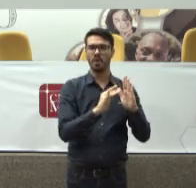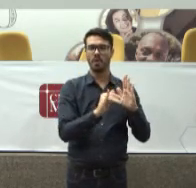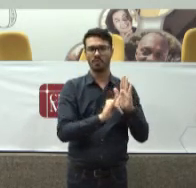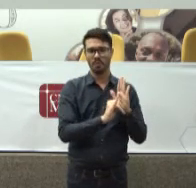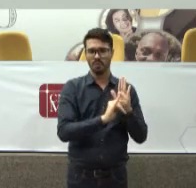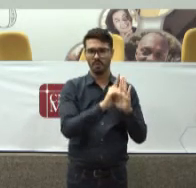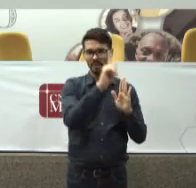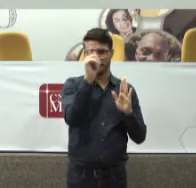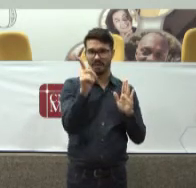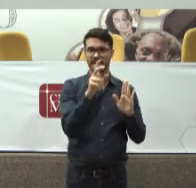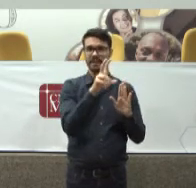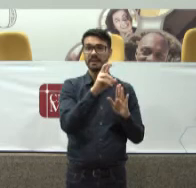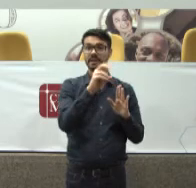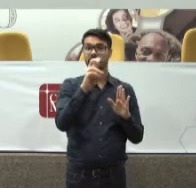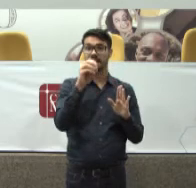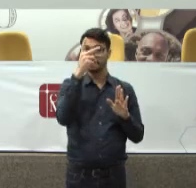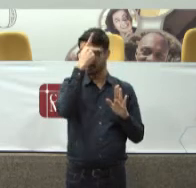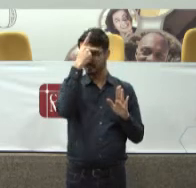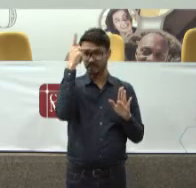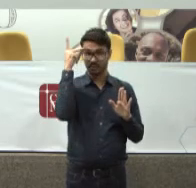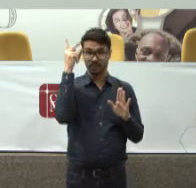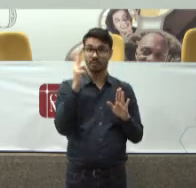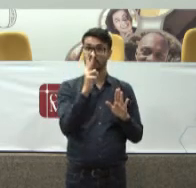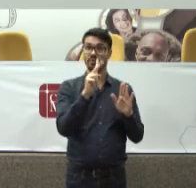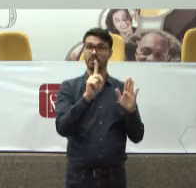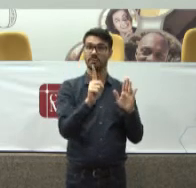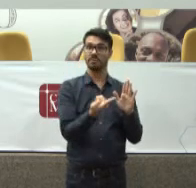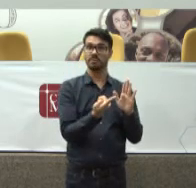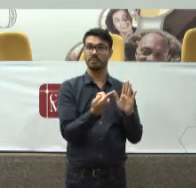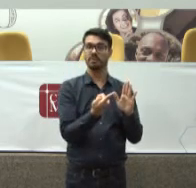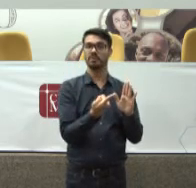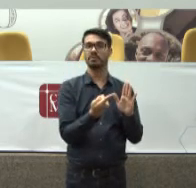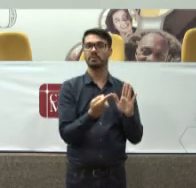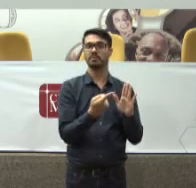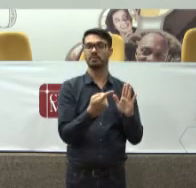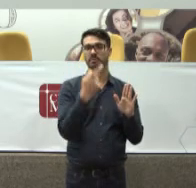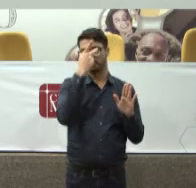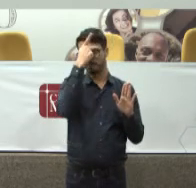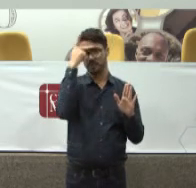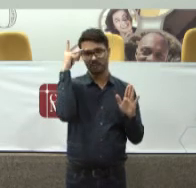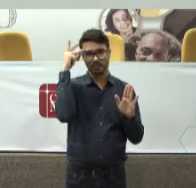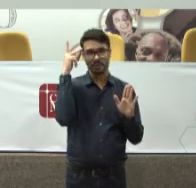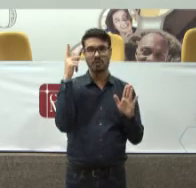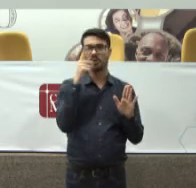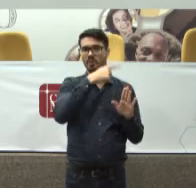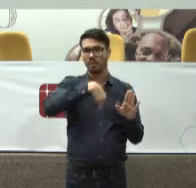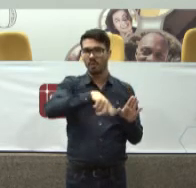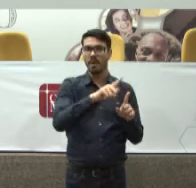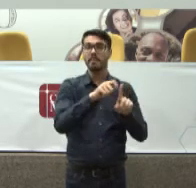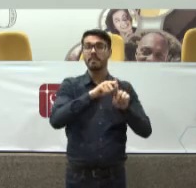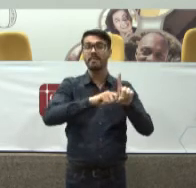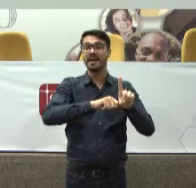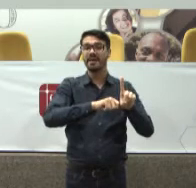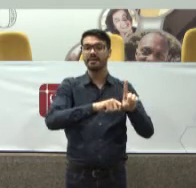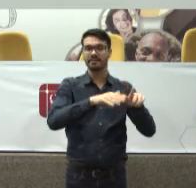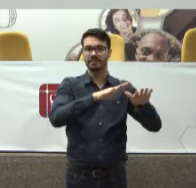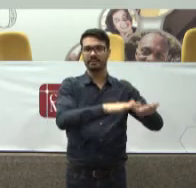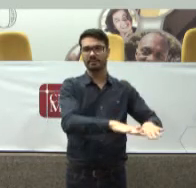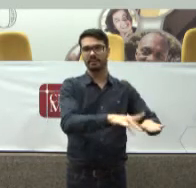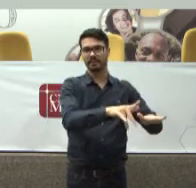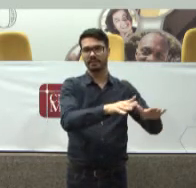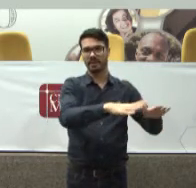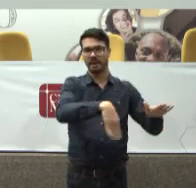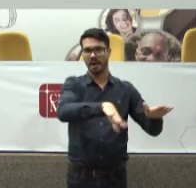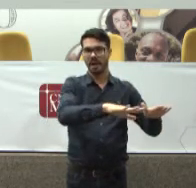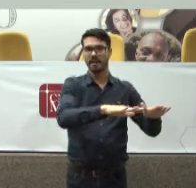Cracolândia 500 pessoas E 2 mil pessoas 2.500 pessoas Rodam na Cracolândia por mês De São Paulo A